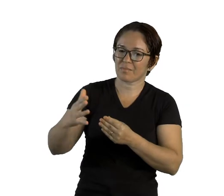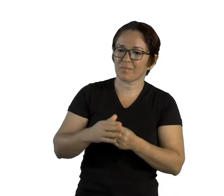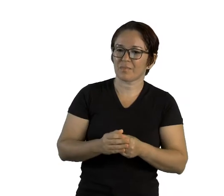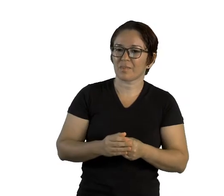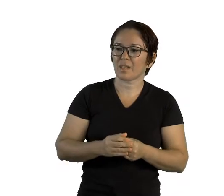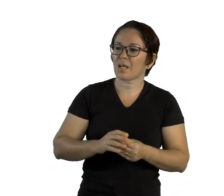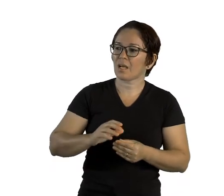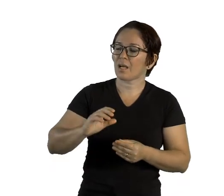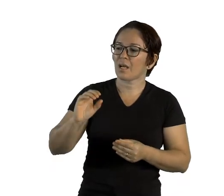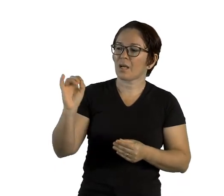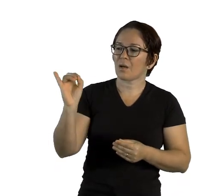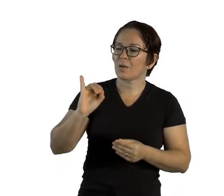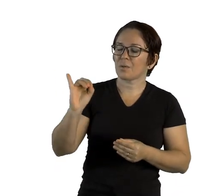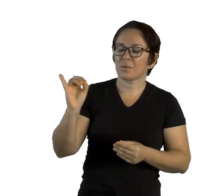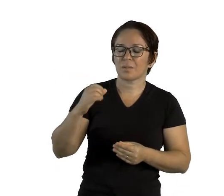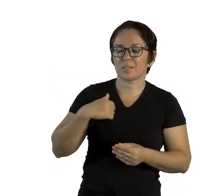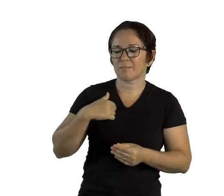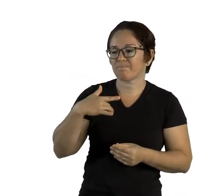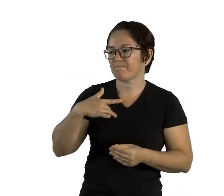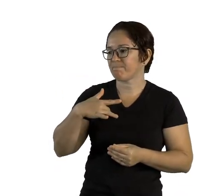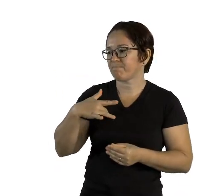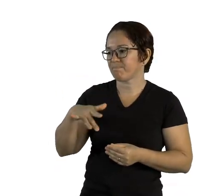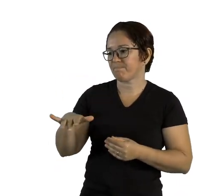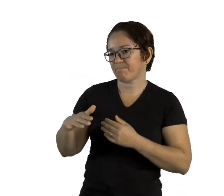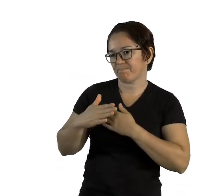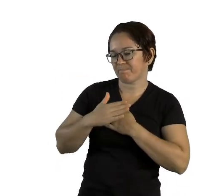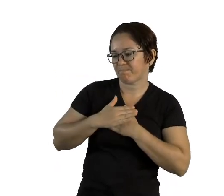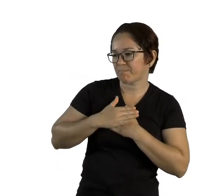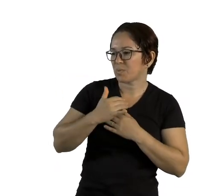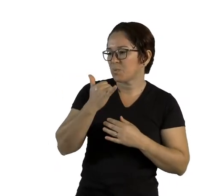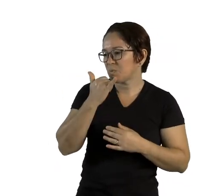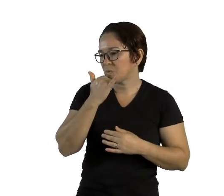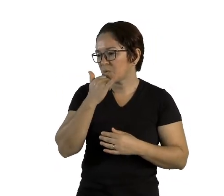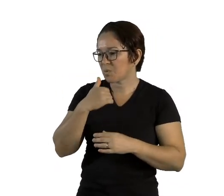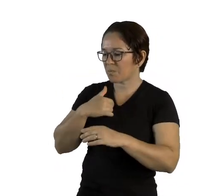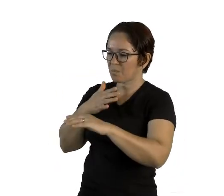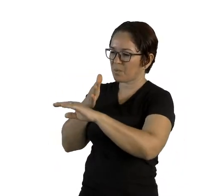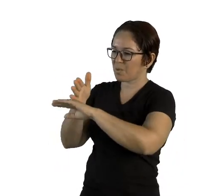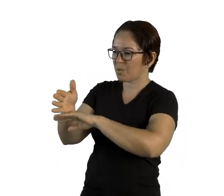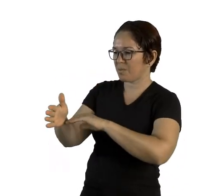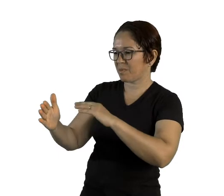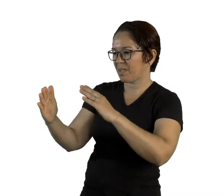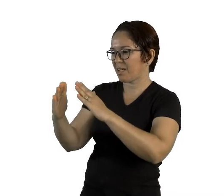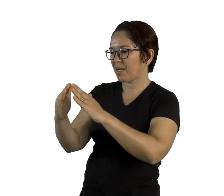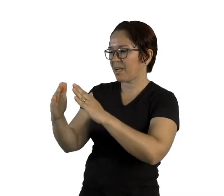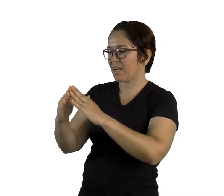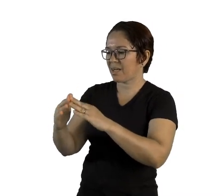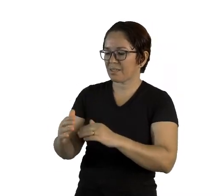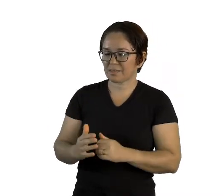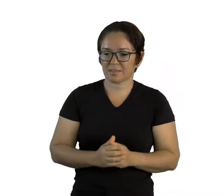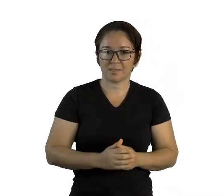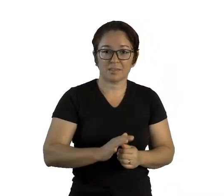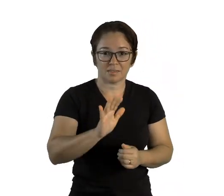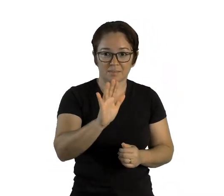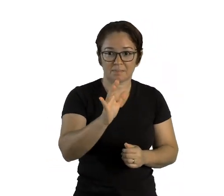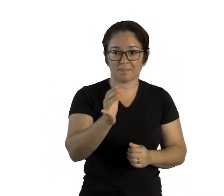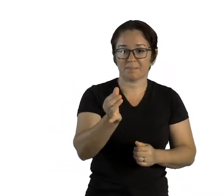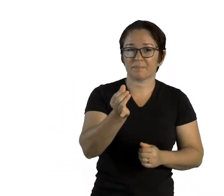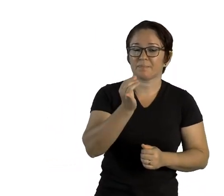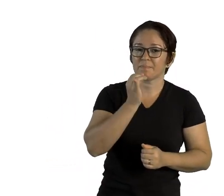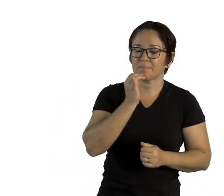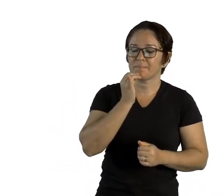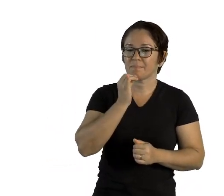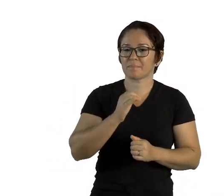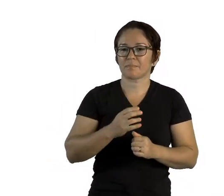muito, mas muito mesmo, por ter entrado na casa de vocês e comido todo o mingau do ursinho. Minha mamãe